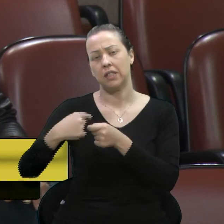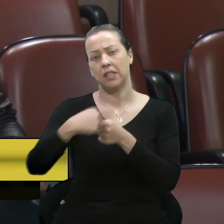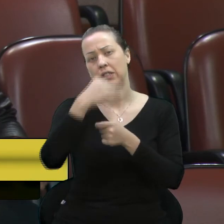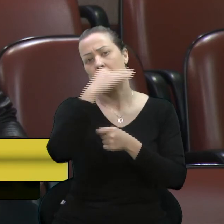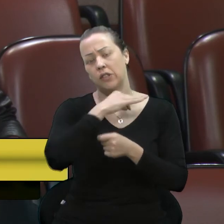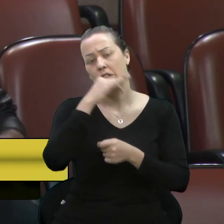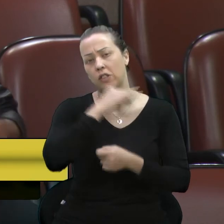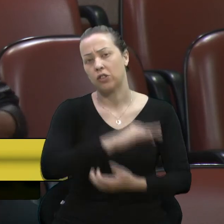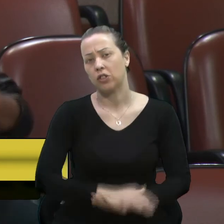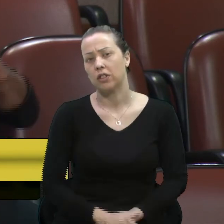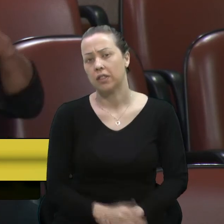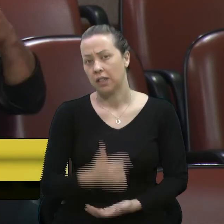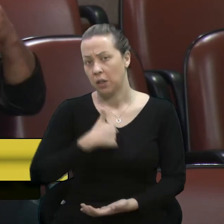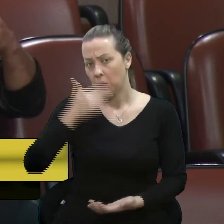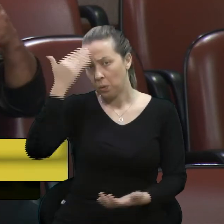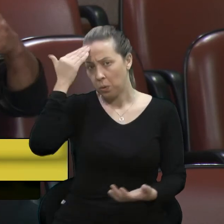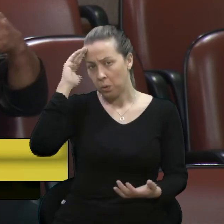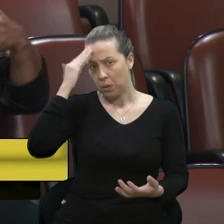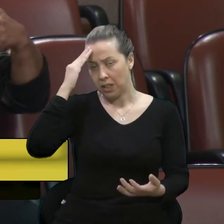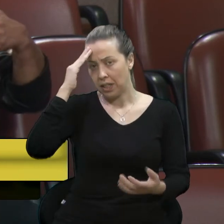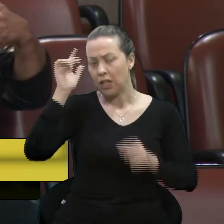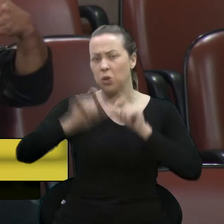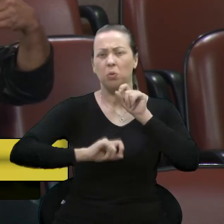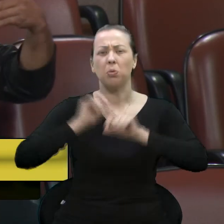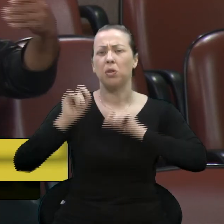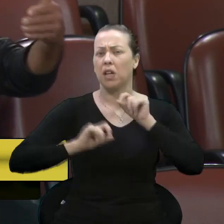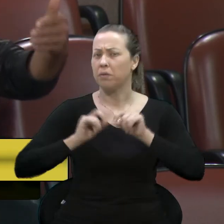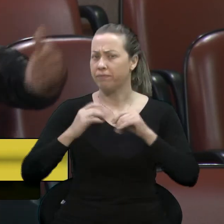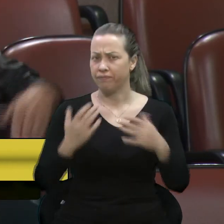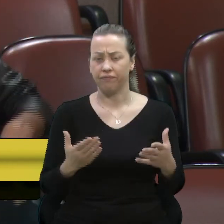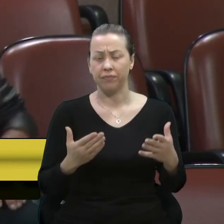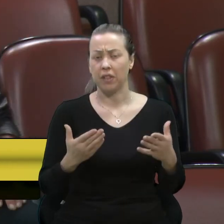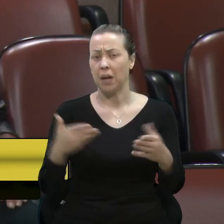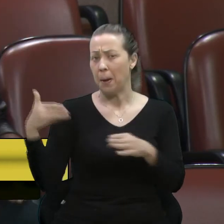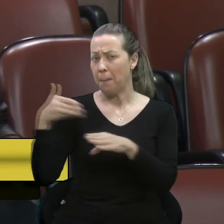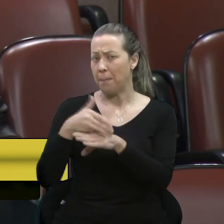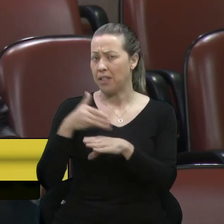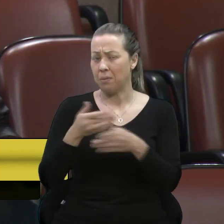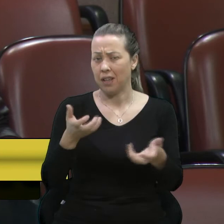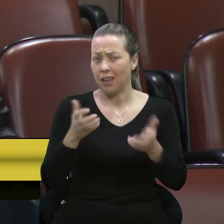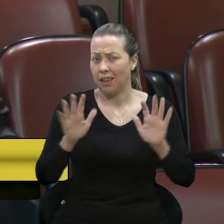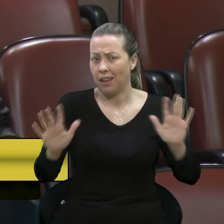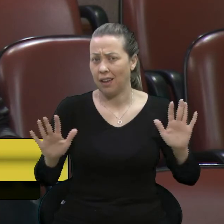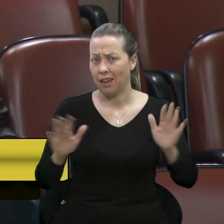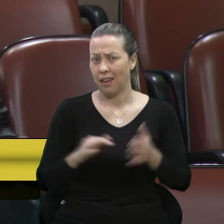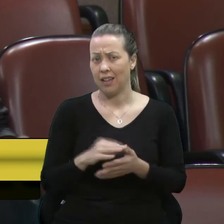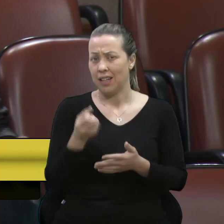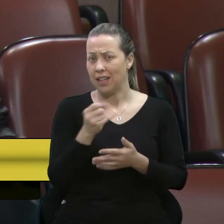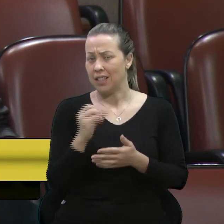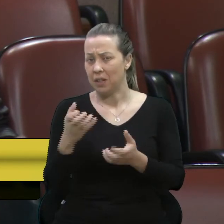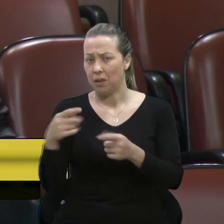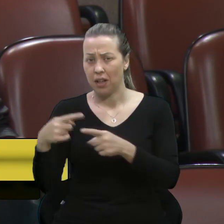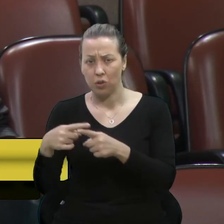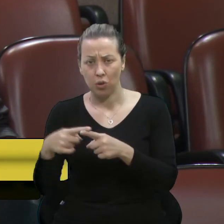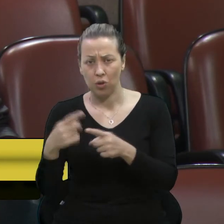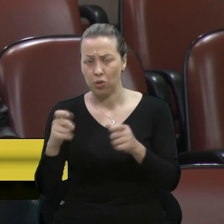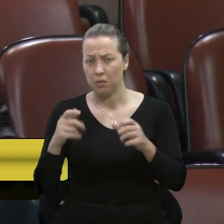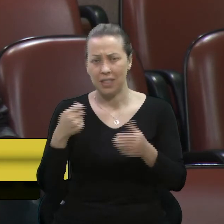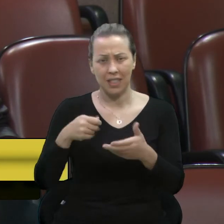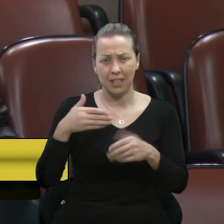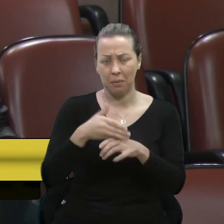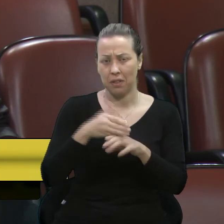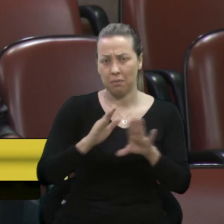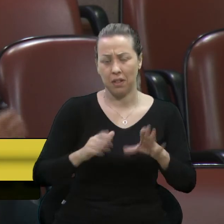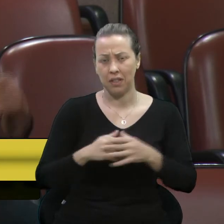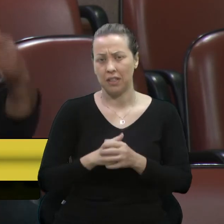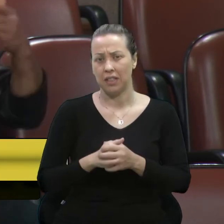Sul porque eu entendo que associa-se quem quer, Quem não quer se associar não precisa se associar, mas quem se associar será